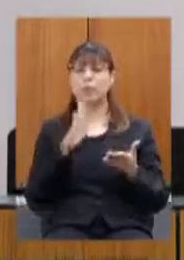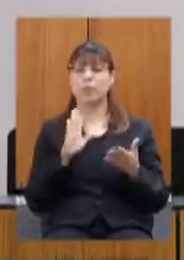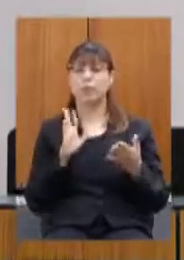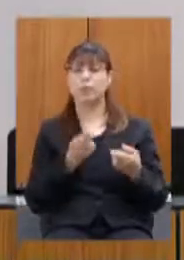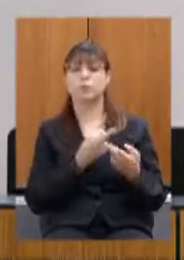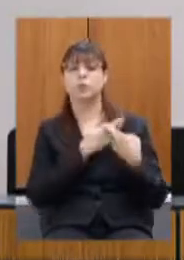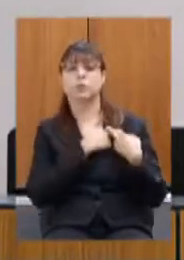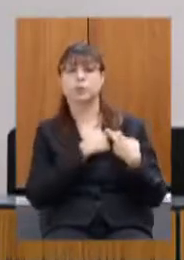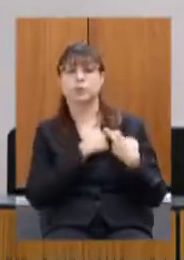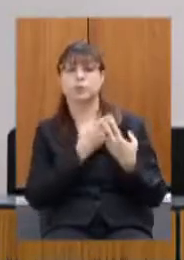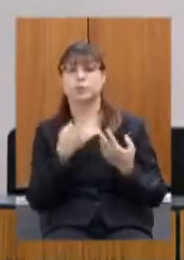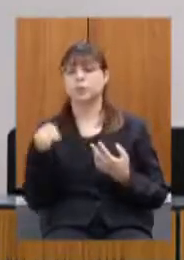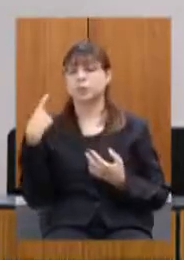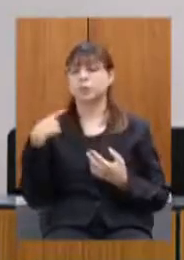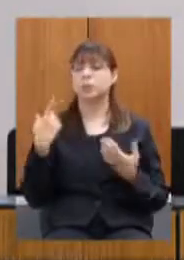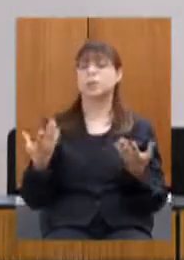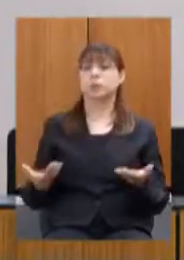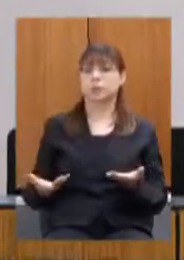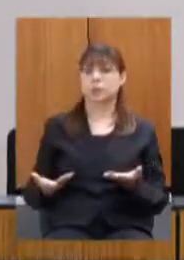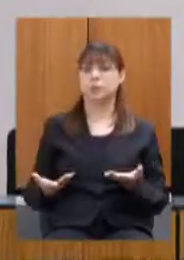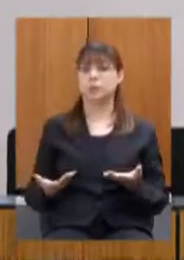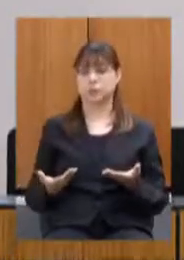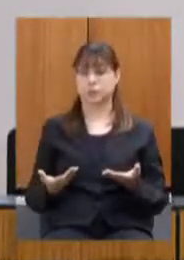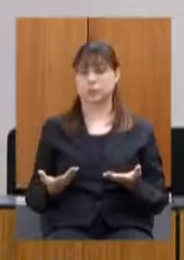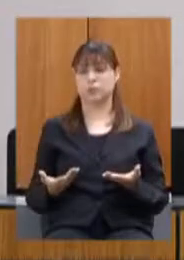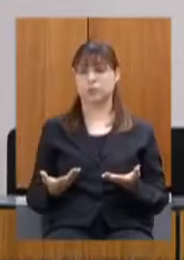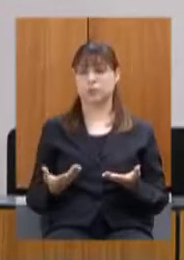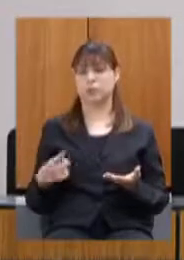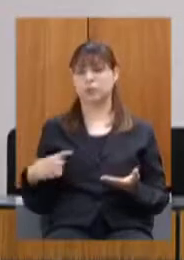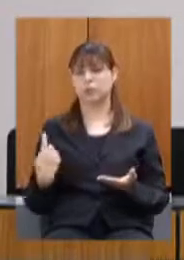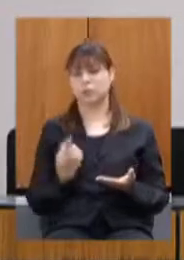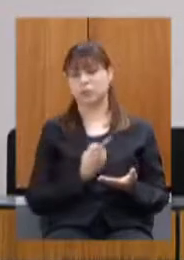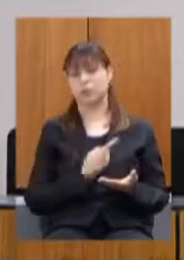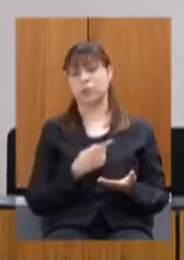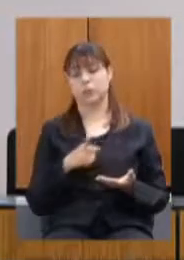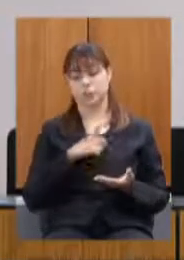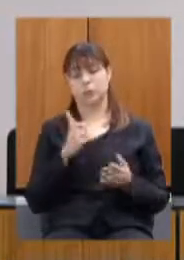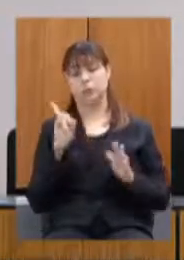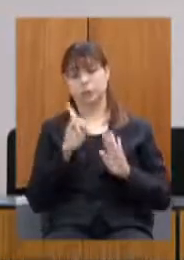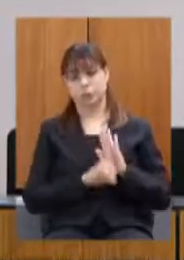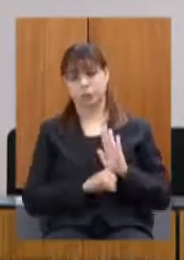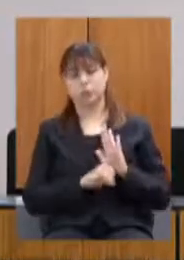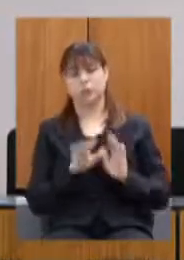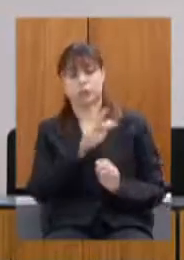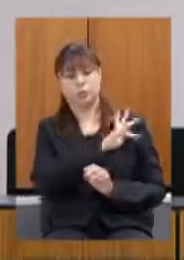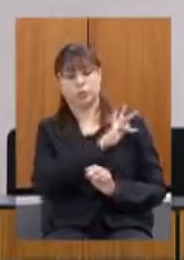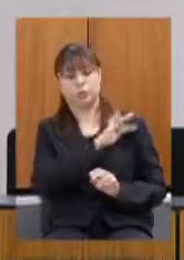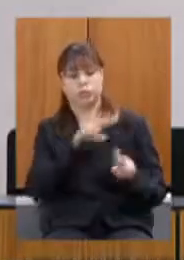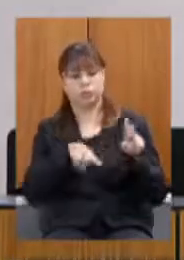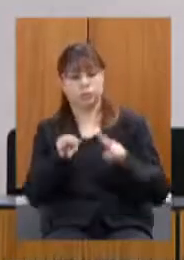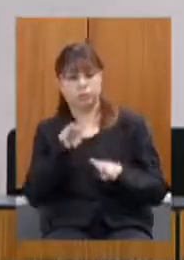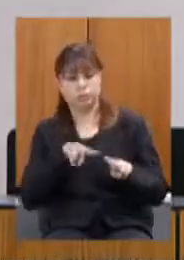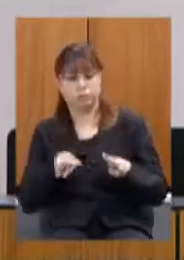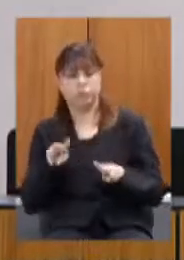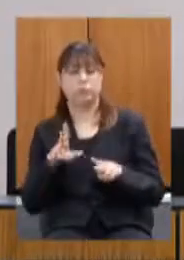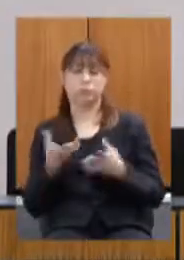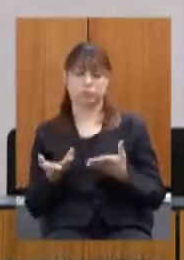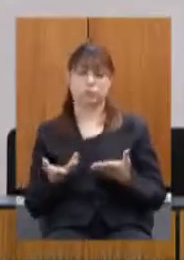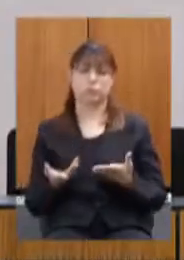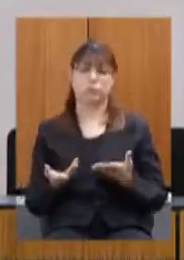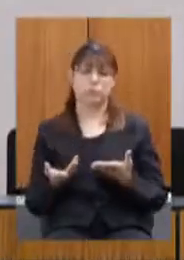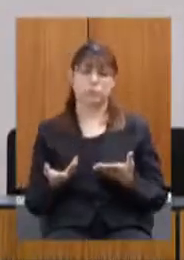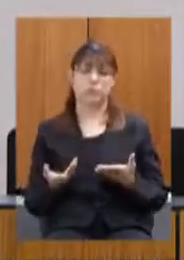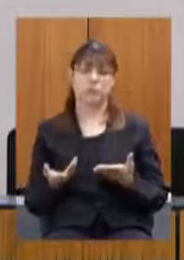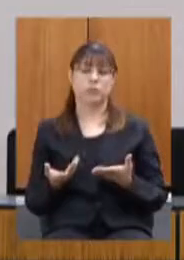parlamentar a nós é dado o direito de fiscalizar de legislar e muitas vezes